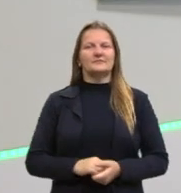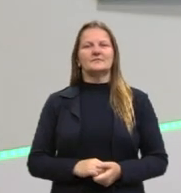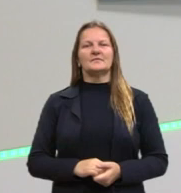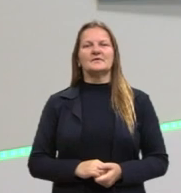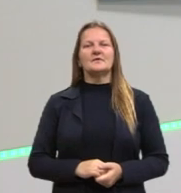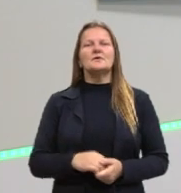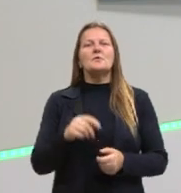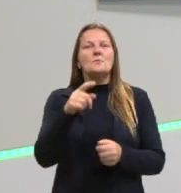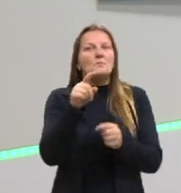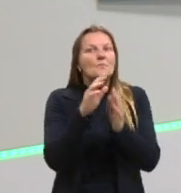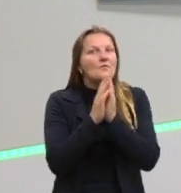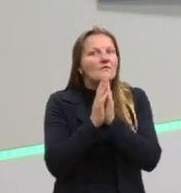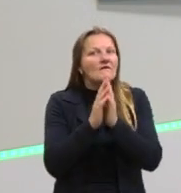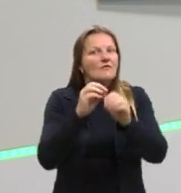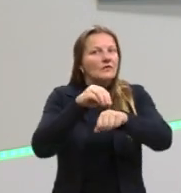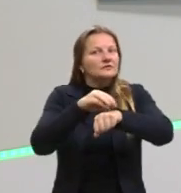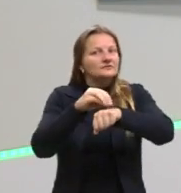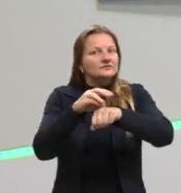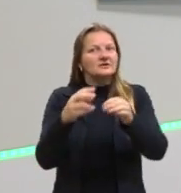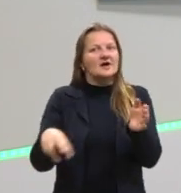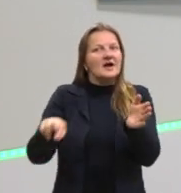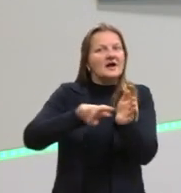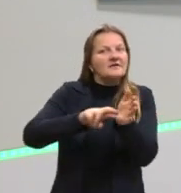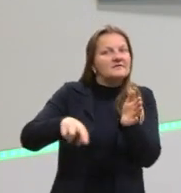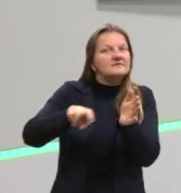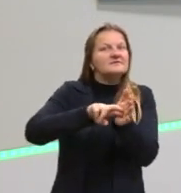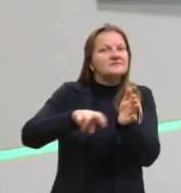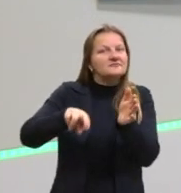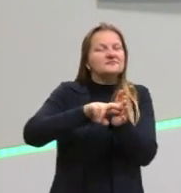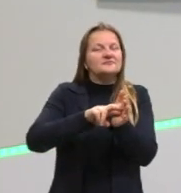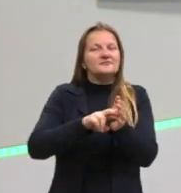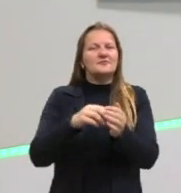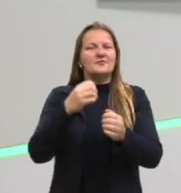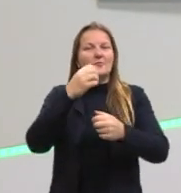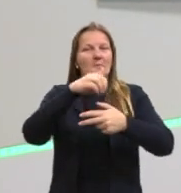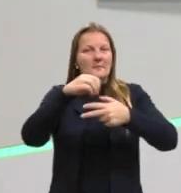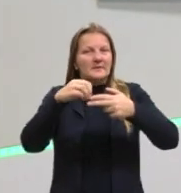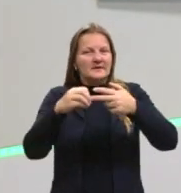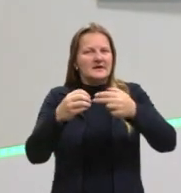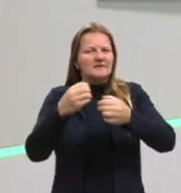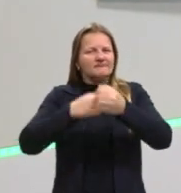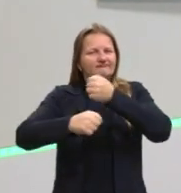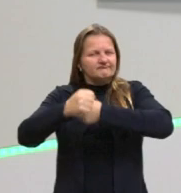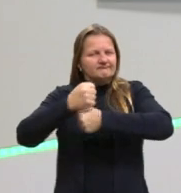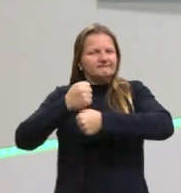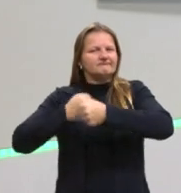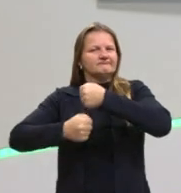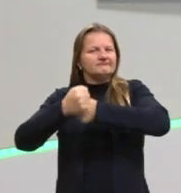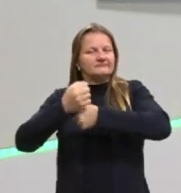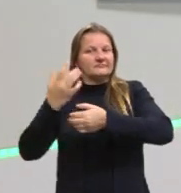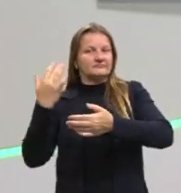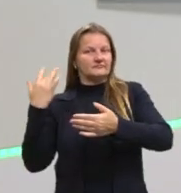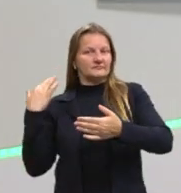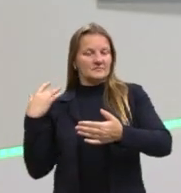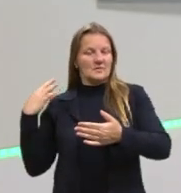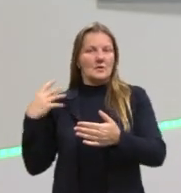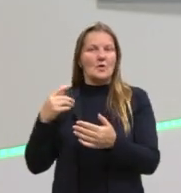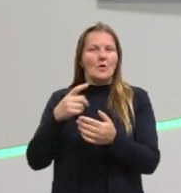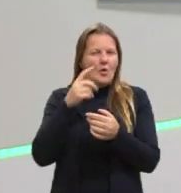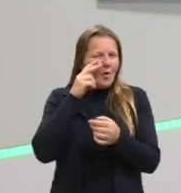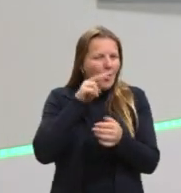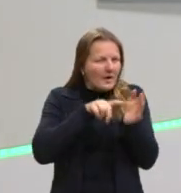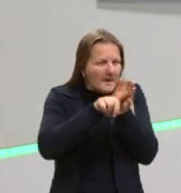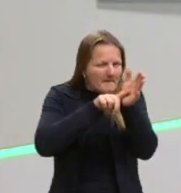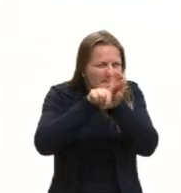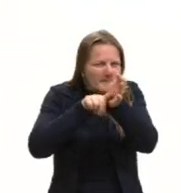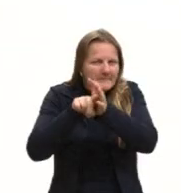revise os Enems passados, busque saber exatamente o que vai entrar na prova. Dê uma buscada lá,